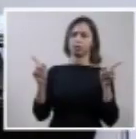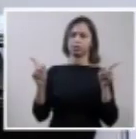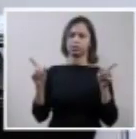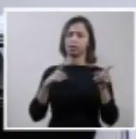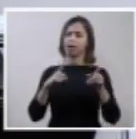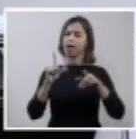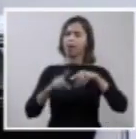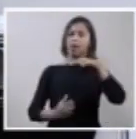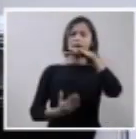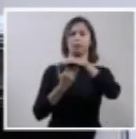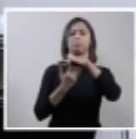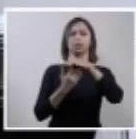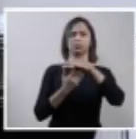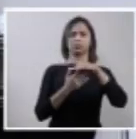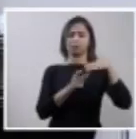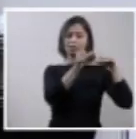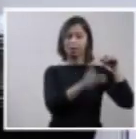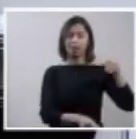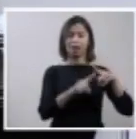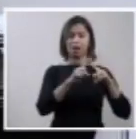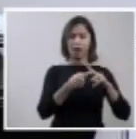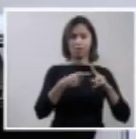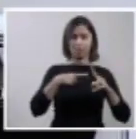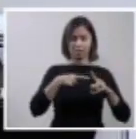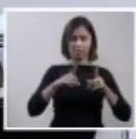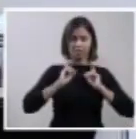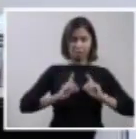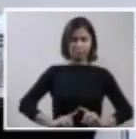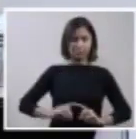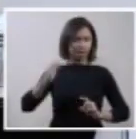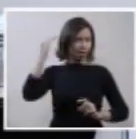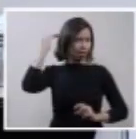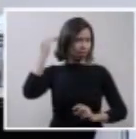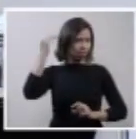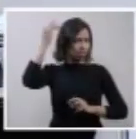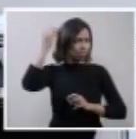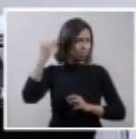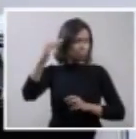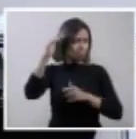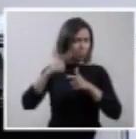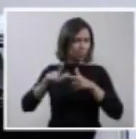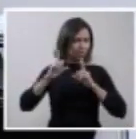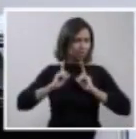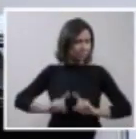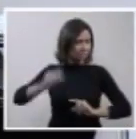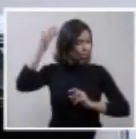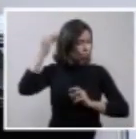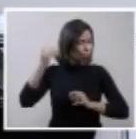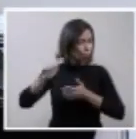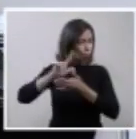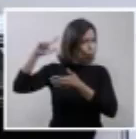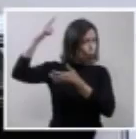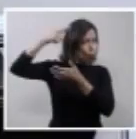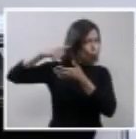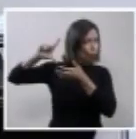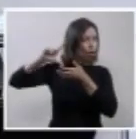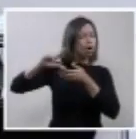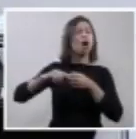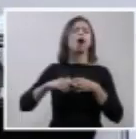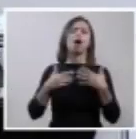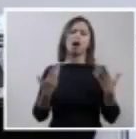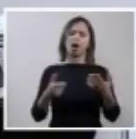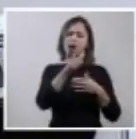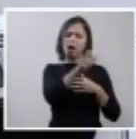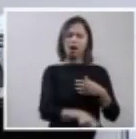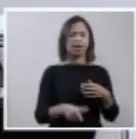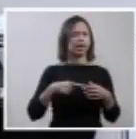limite, essa situação, uma situação absolutamente singular, onde a mulher vive uma contradição brutal,